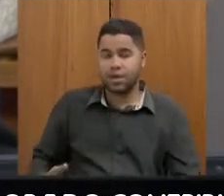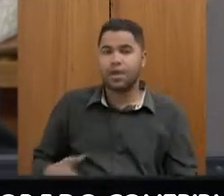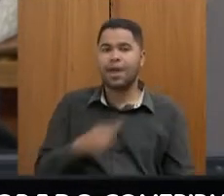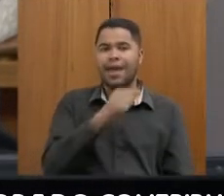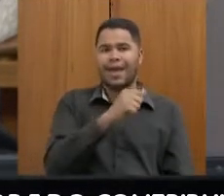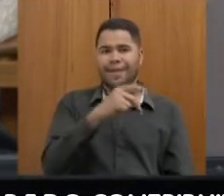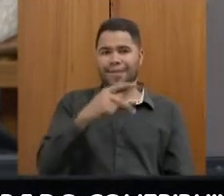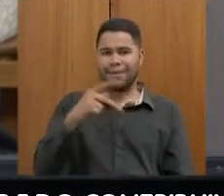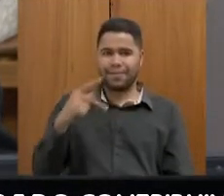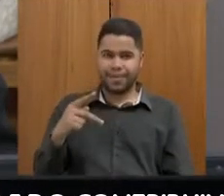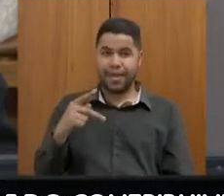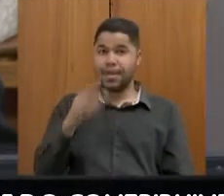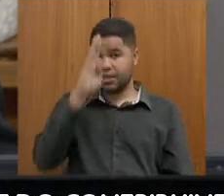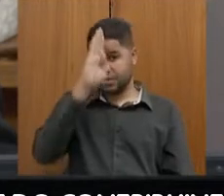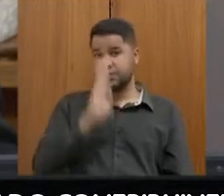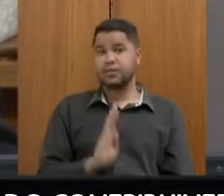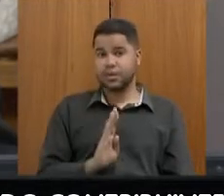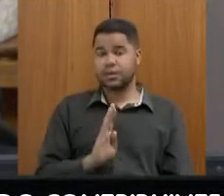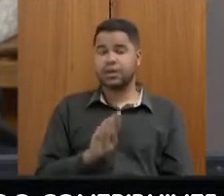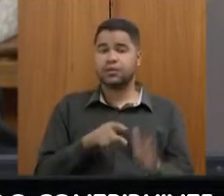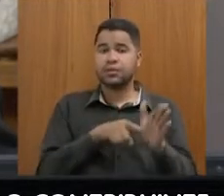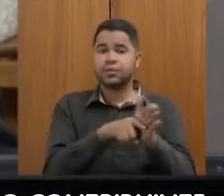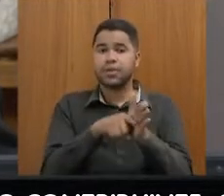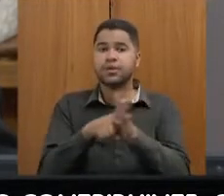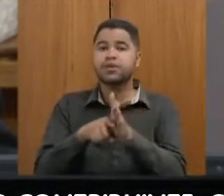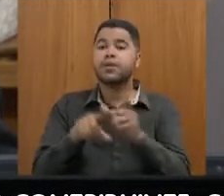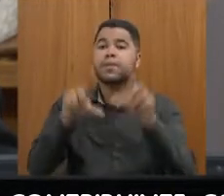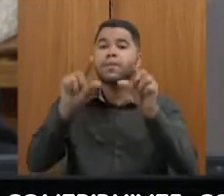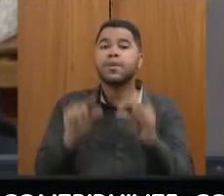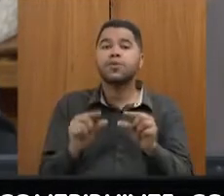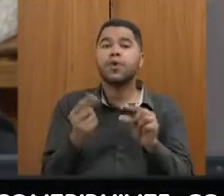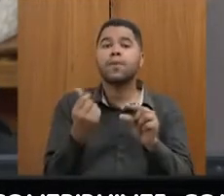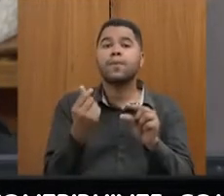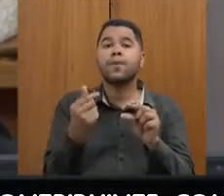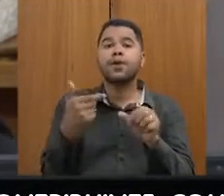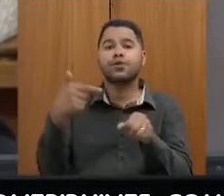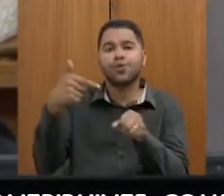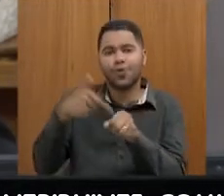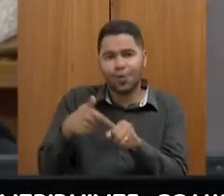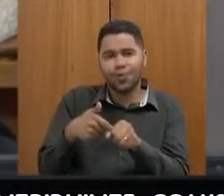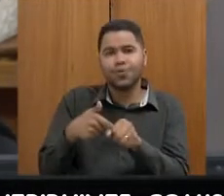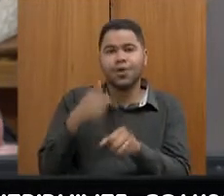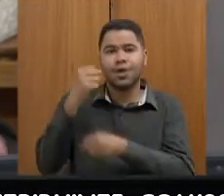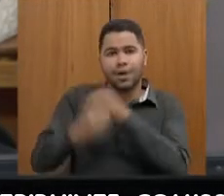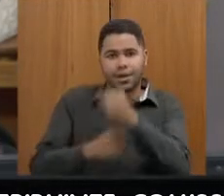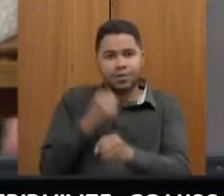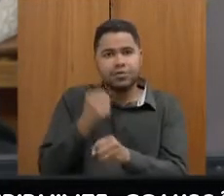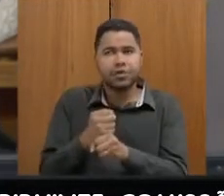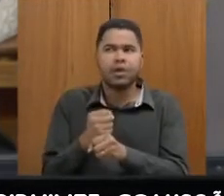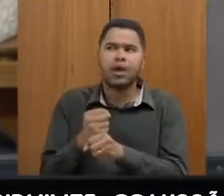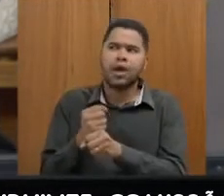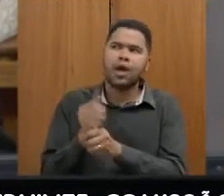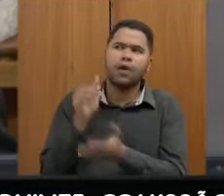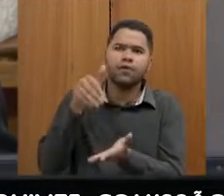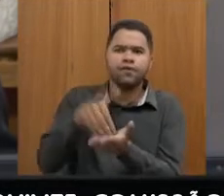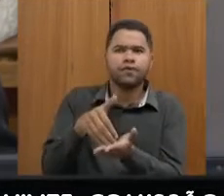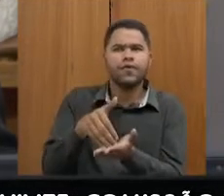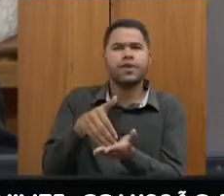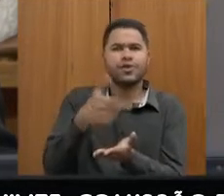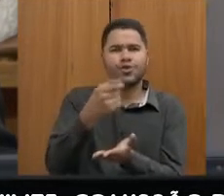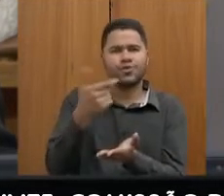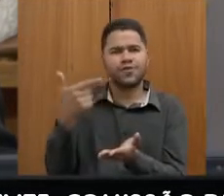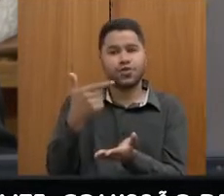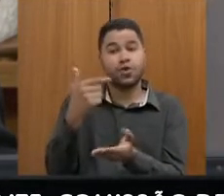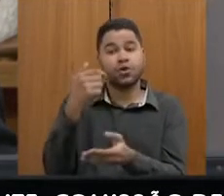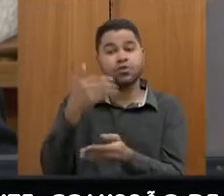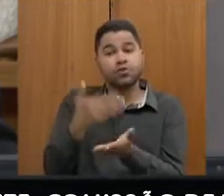de graça, de pesquisa de menor preço de combustíveis. A gente, o ano que vem, ao fim desse ano, começo do ano que vem, quer estender